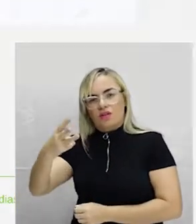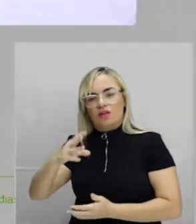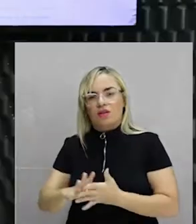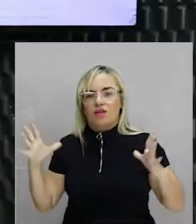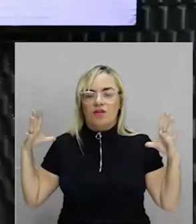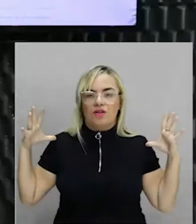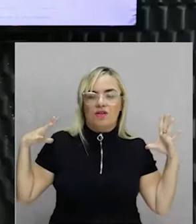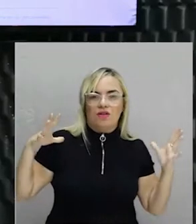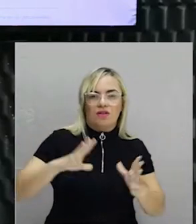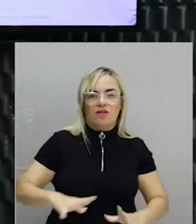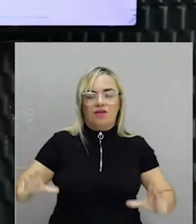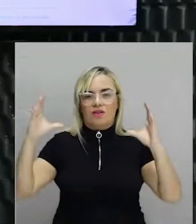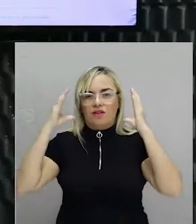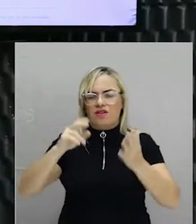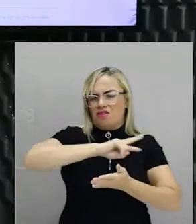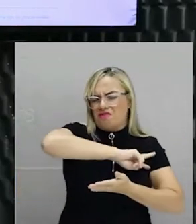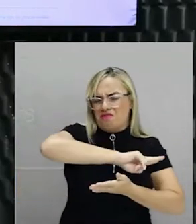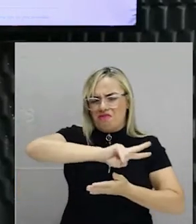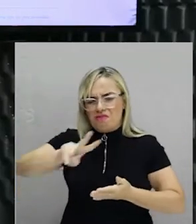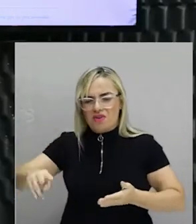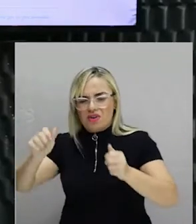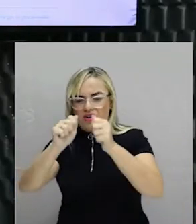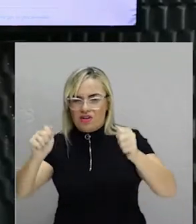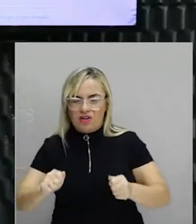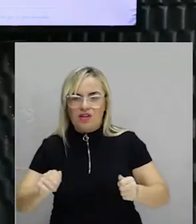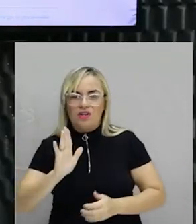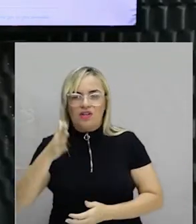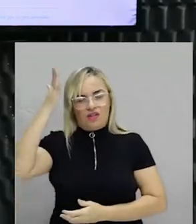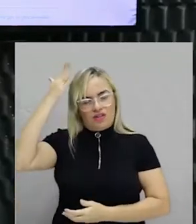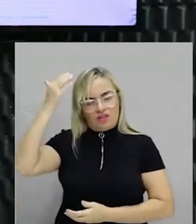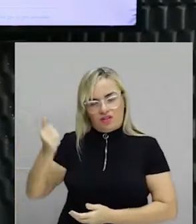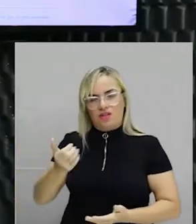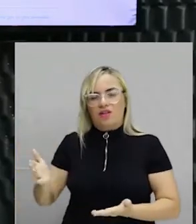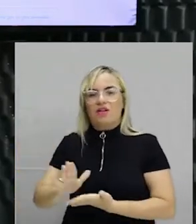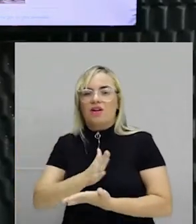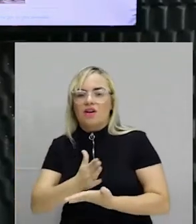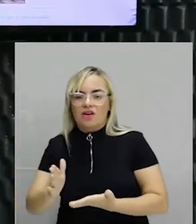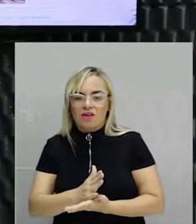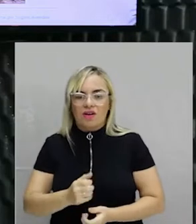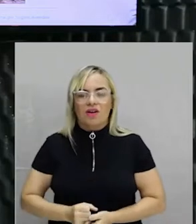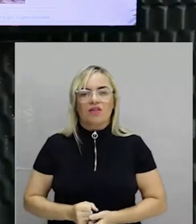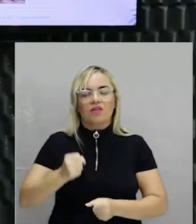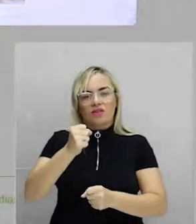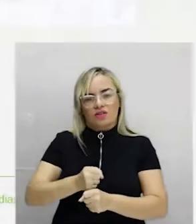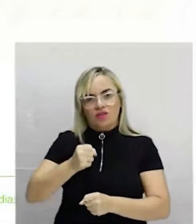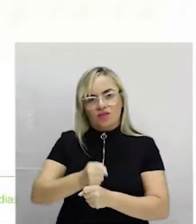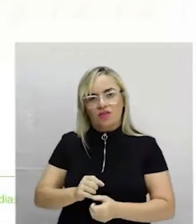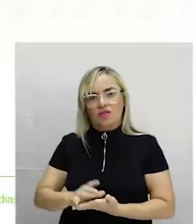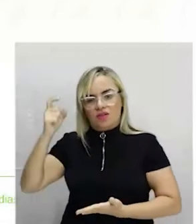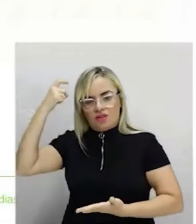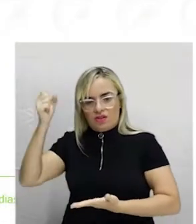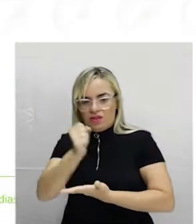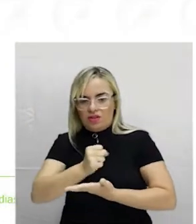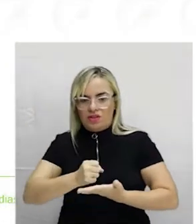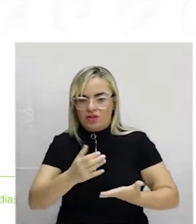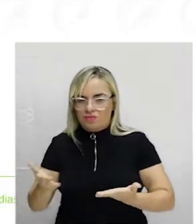várias esculturas. E ali você já sabia, e algumas obras hoje são atribuídas a ele. E vou ser sincero, se